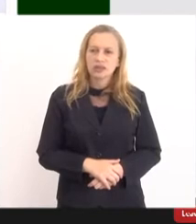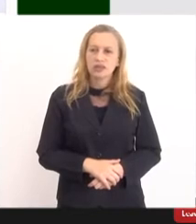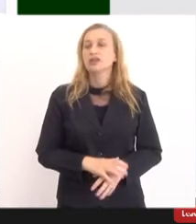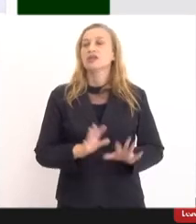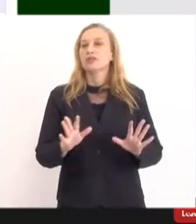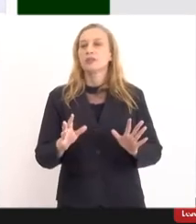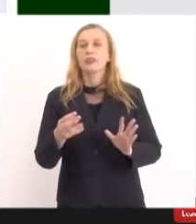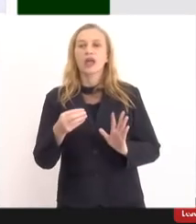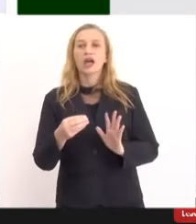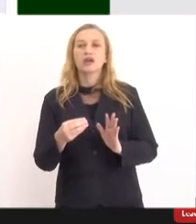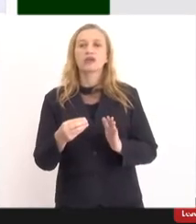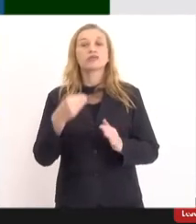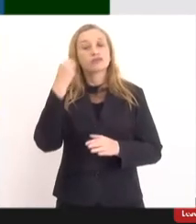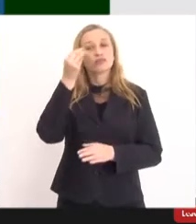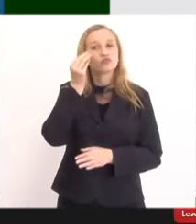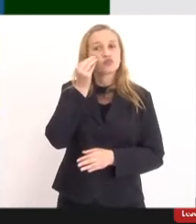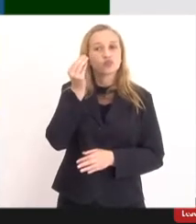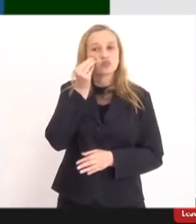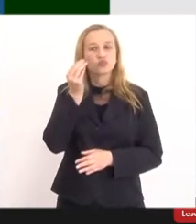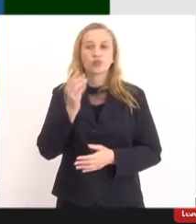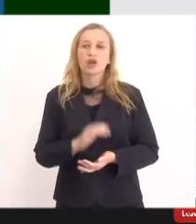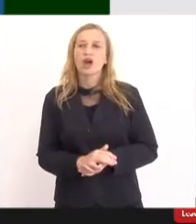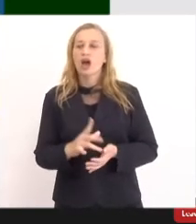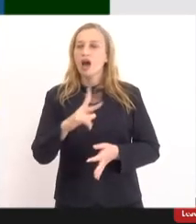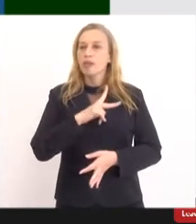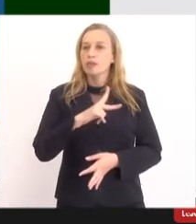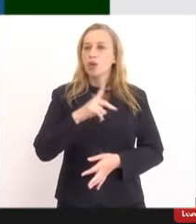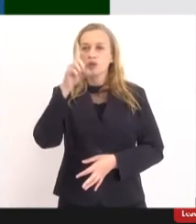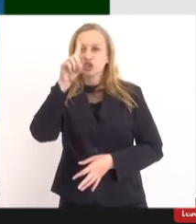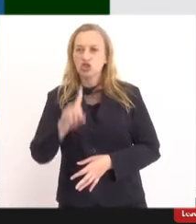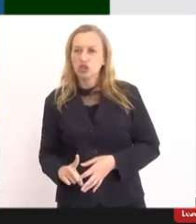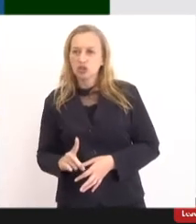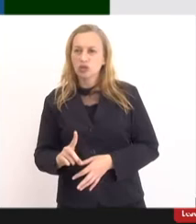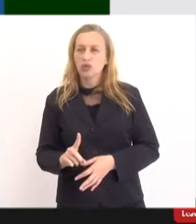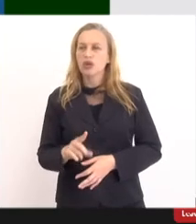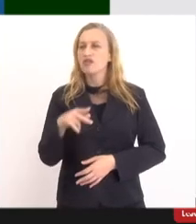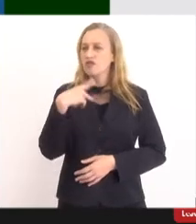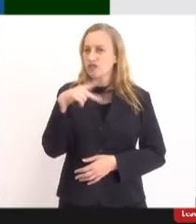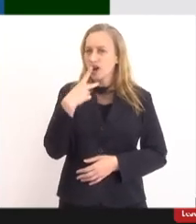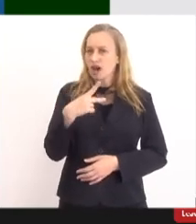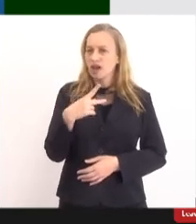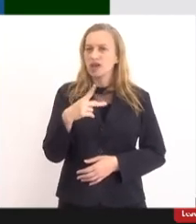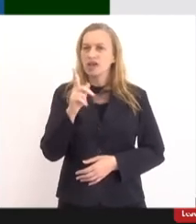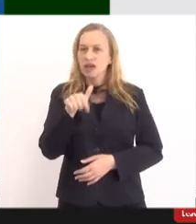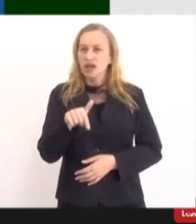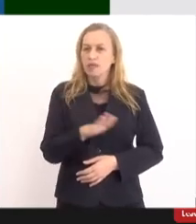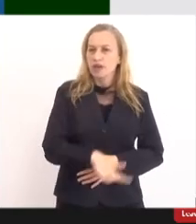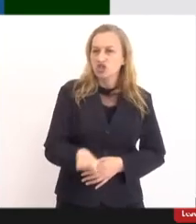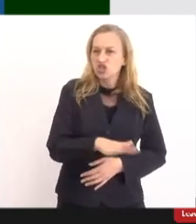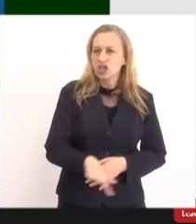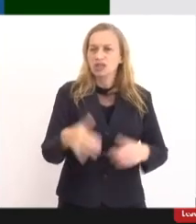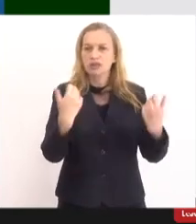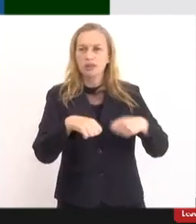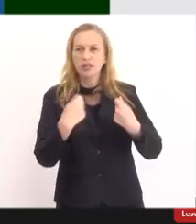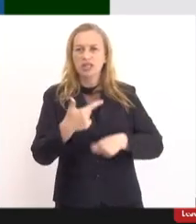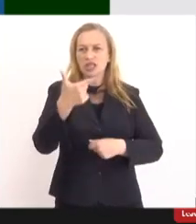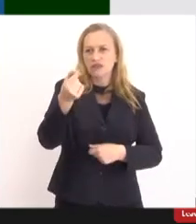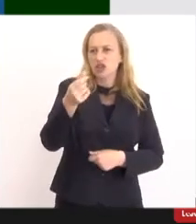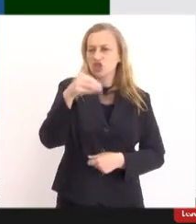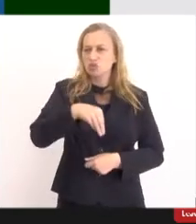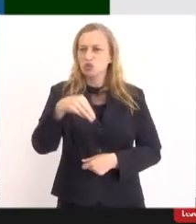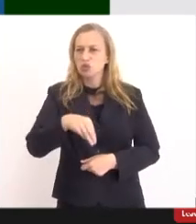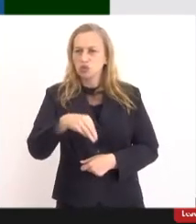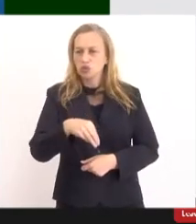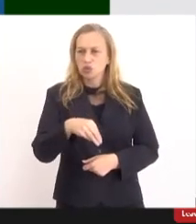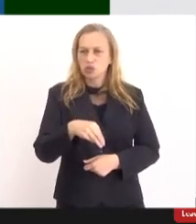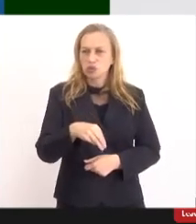experimental. A própria, aqui, diretora da Meiruzi, ela disse que é para as crianças, elas precisam ficar 20 minutos nos postos de